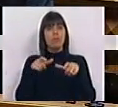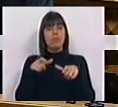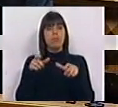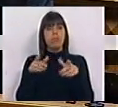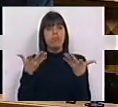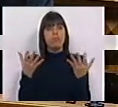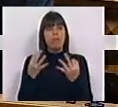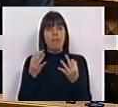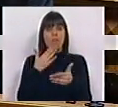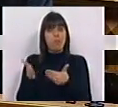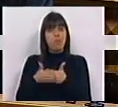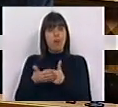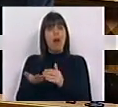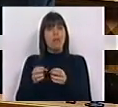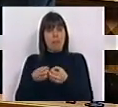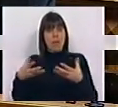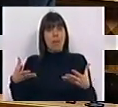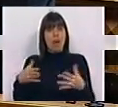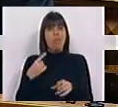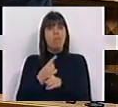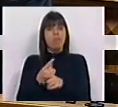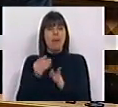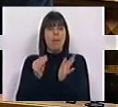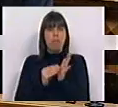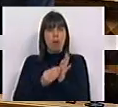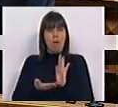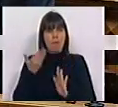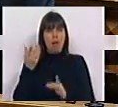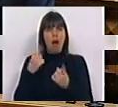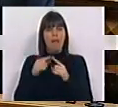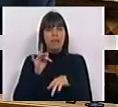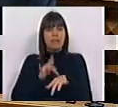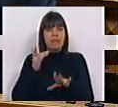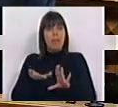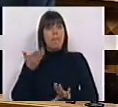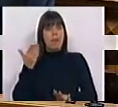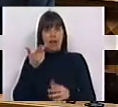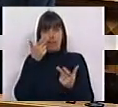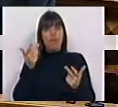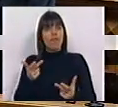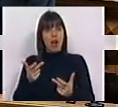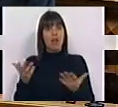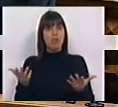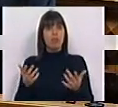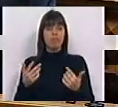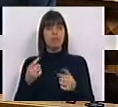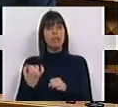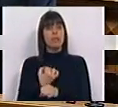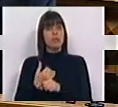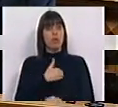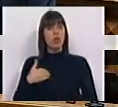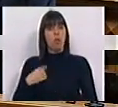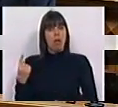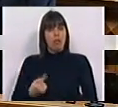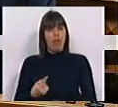que, sendo mais velha, é também mais pobre e mais frágil. Por isso, também, os serviços de